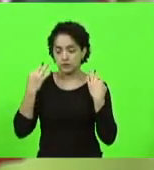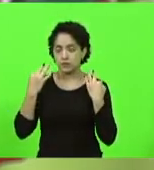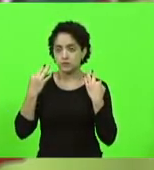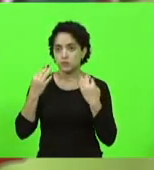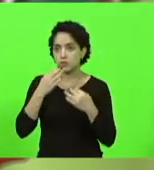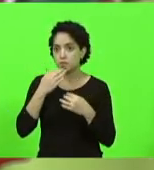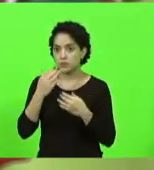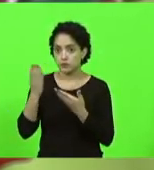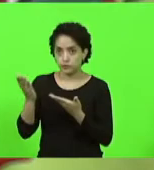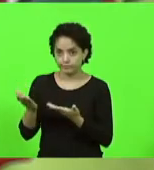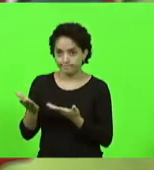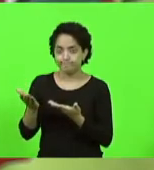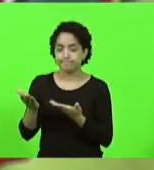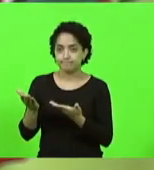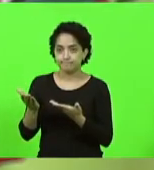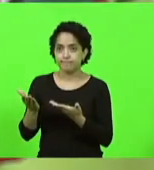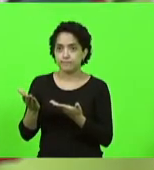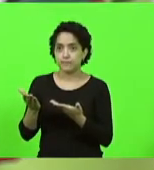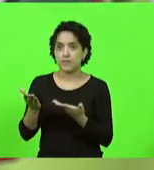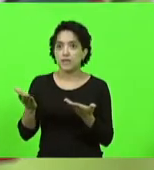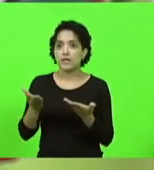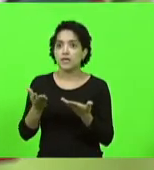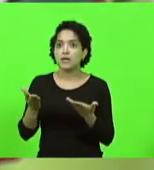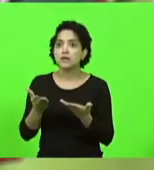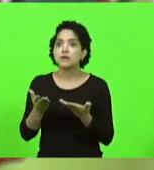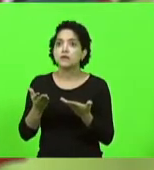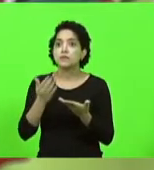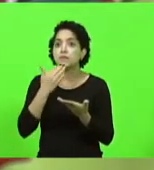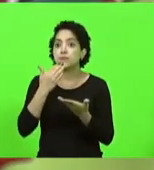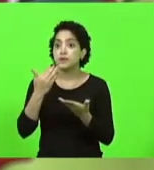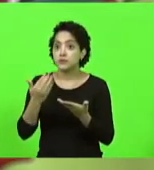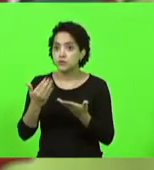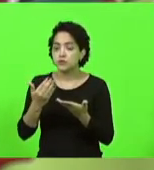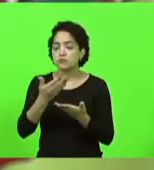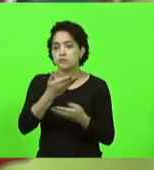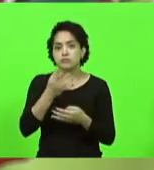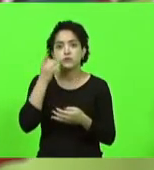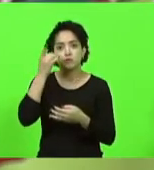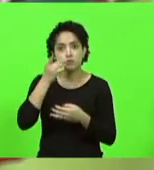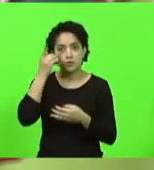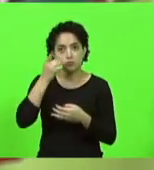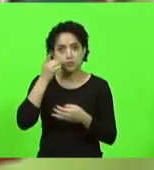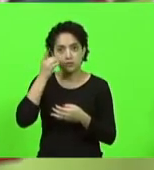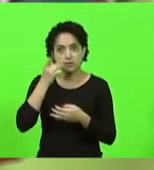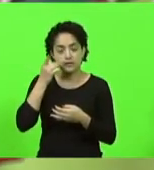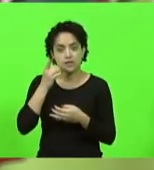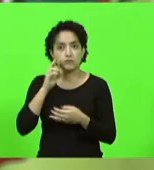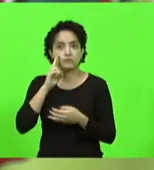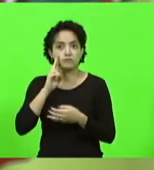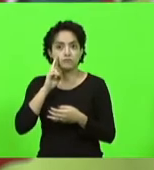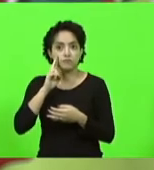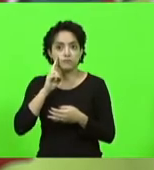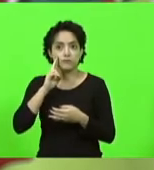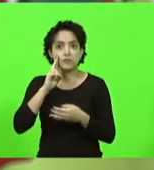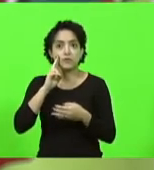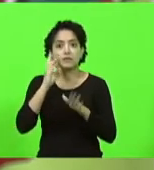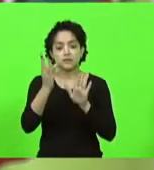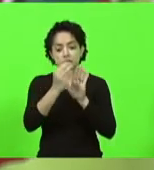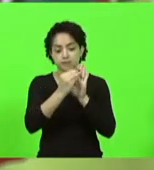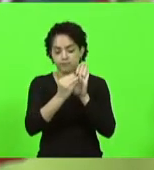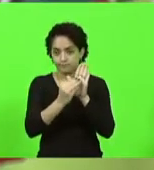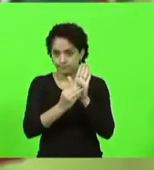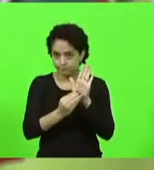vossa excelência de deixar aqui reiterado o pedido que o deputado Ivan também vai lhe fazer para que seja incluso na pauta de